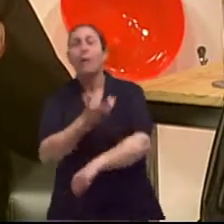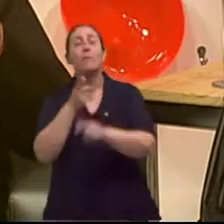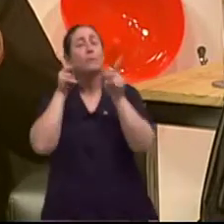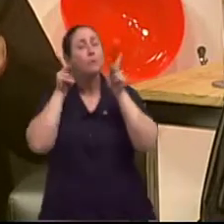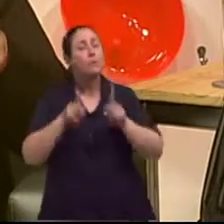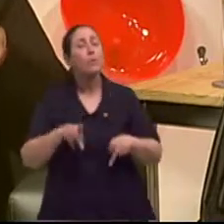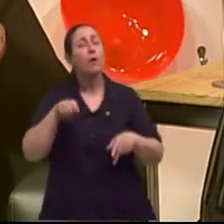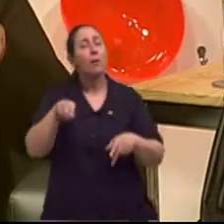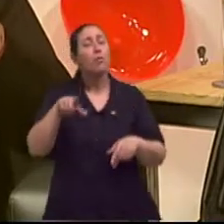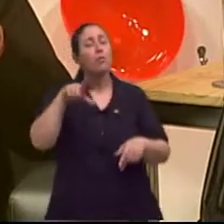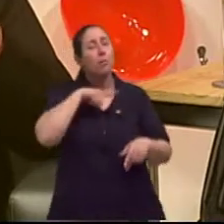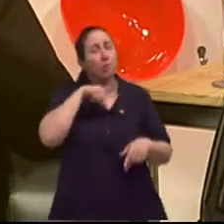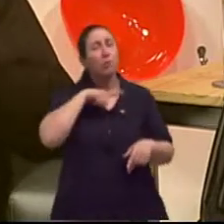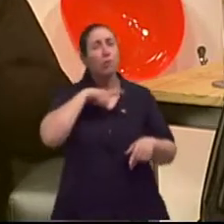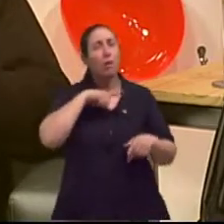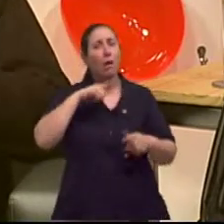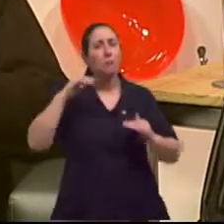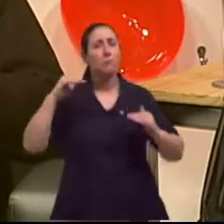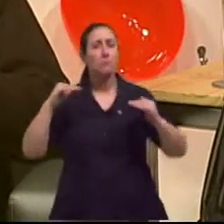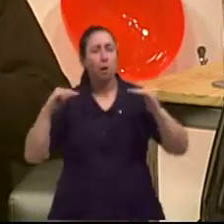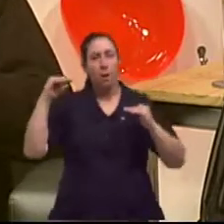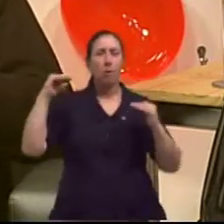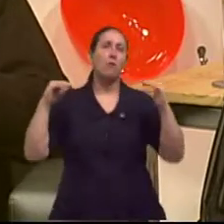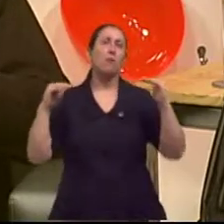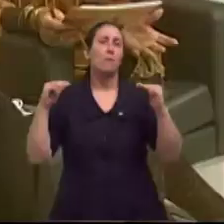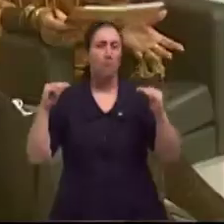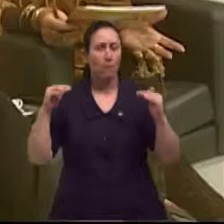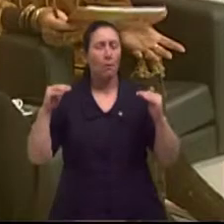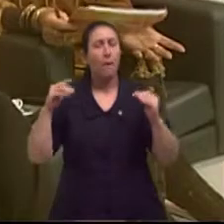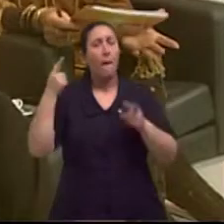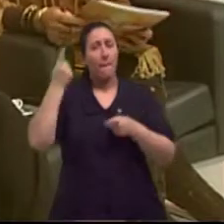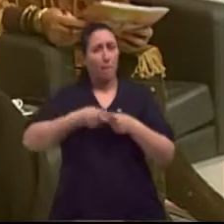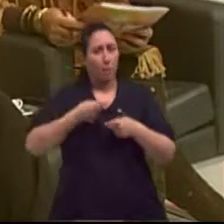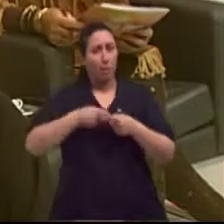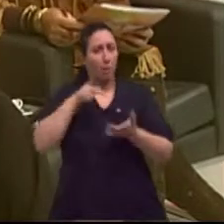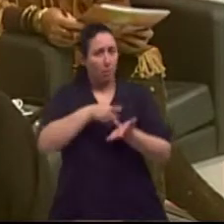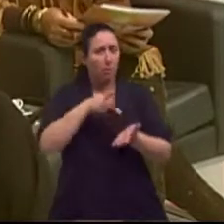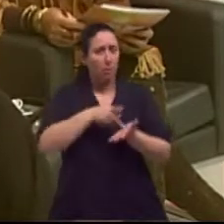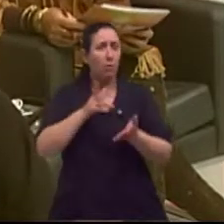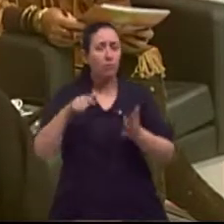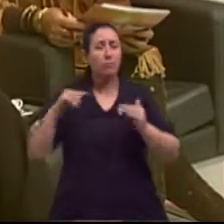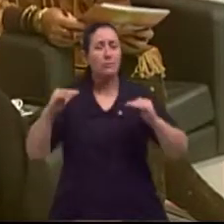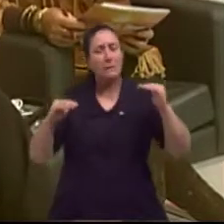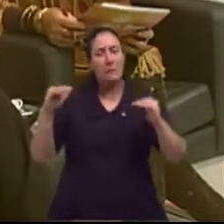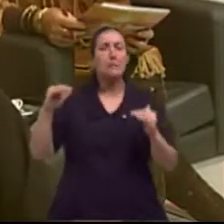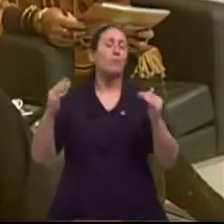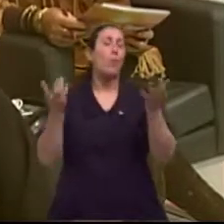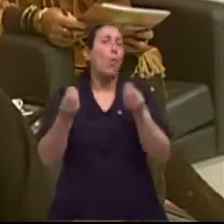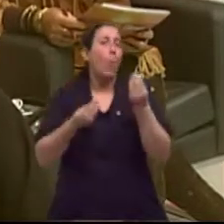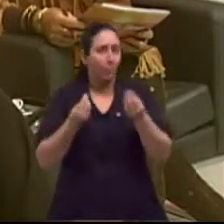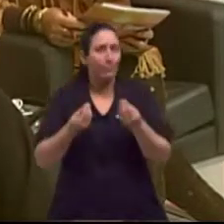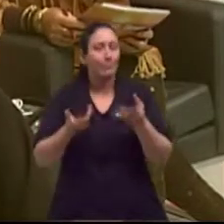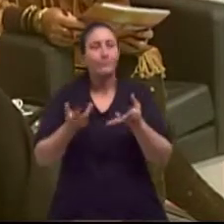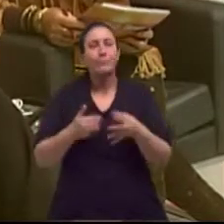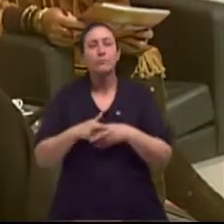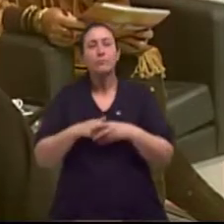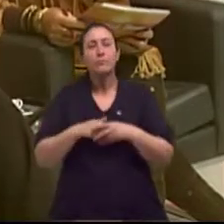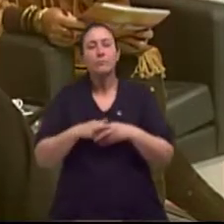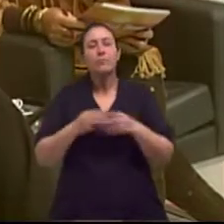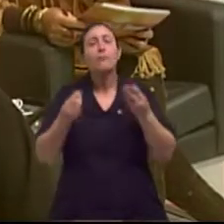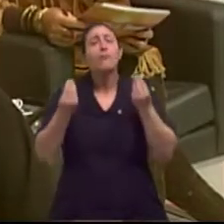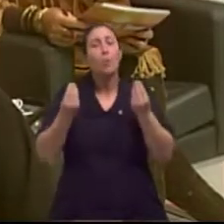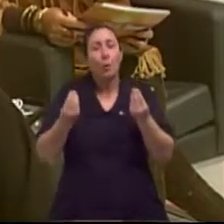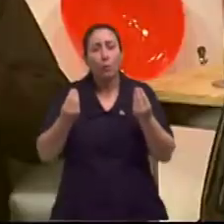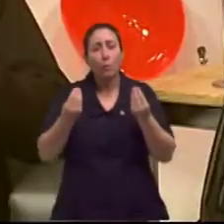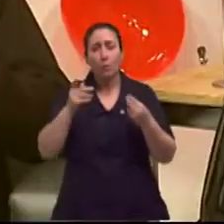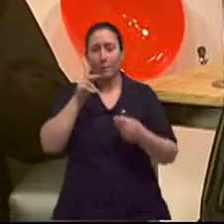parte de um desequilíbrio da pessoa. Ela se estabeleceu ali, porque ali estava em desequilíbrio. Isso. Então, assim, qual é a